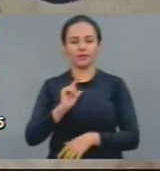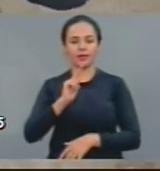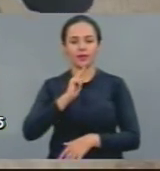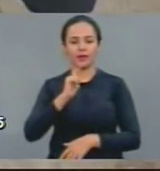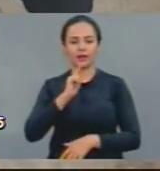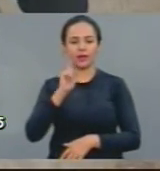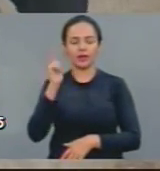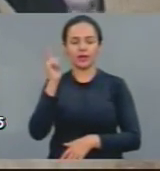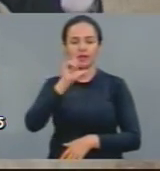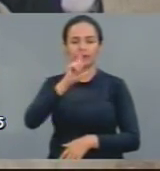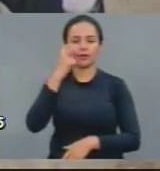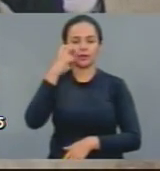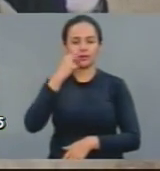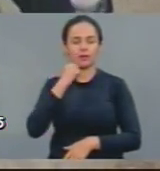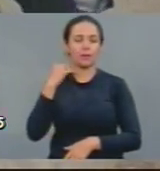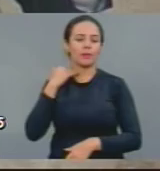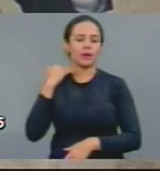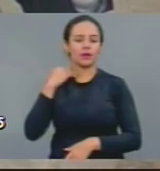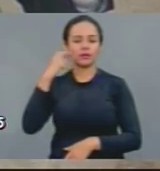um trilhão de reais,